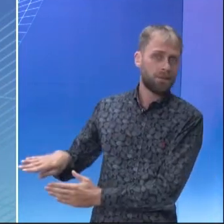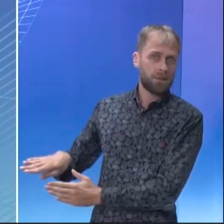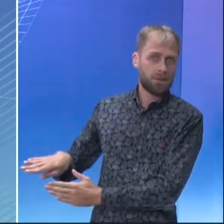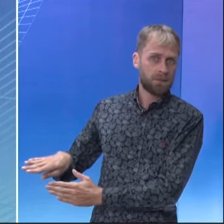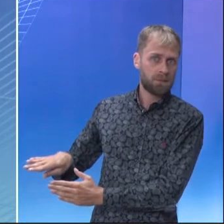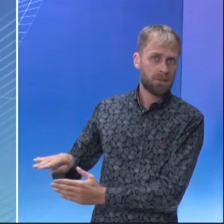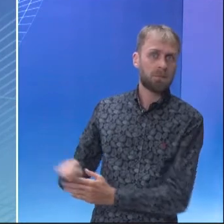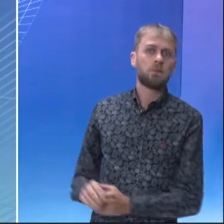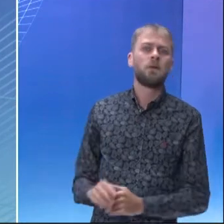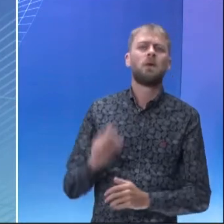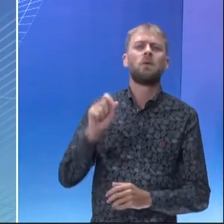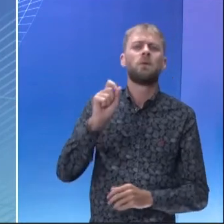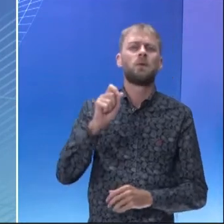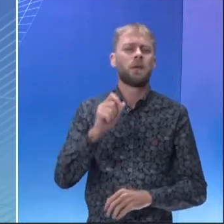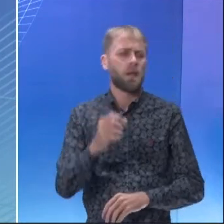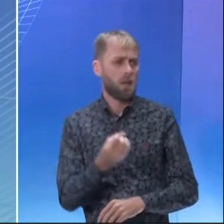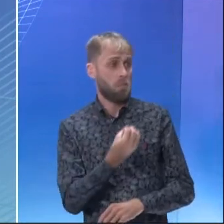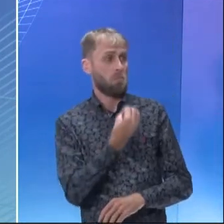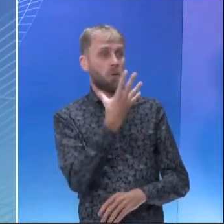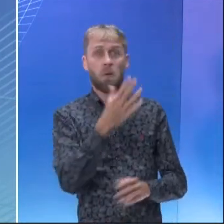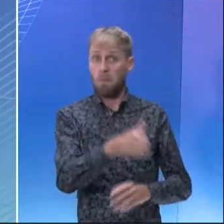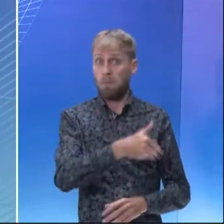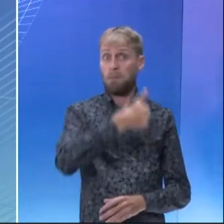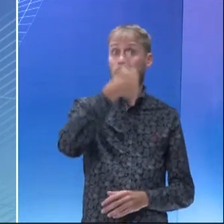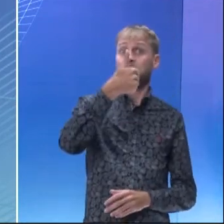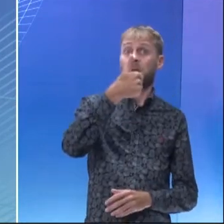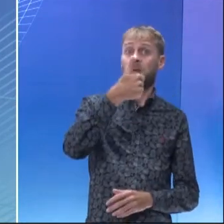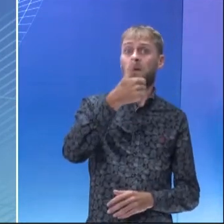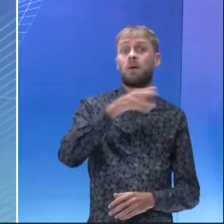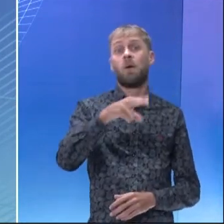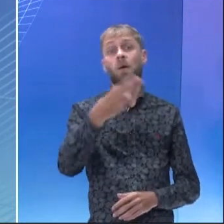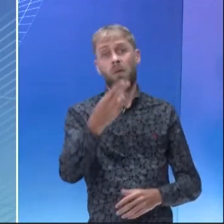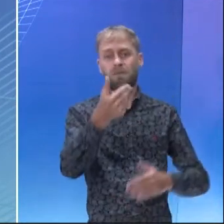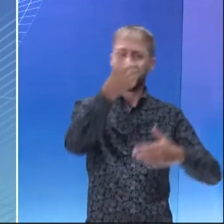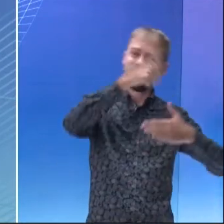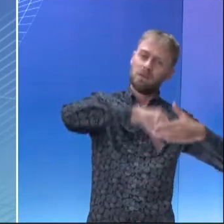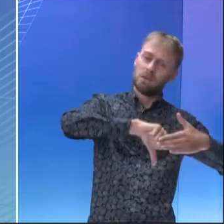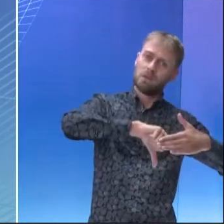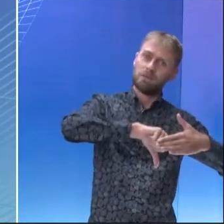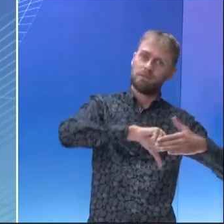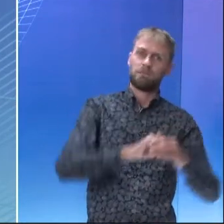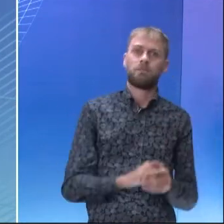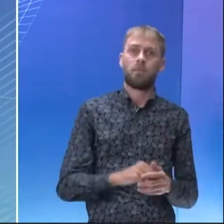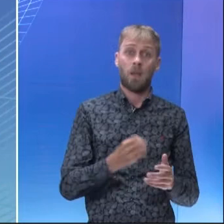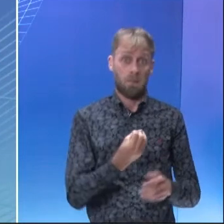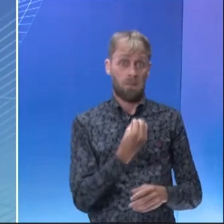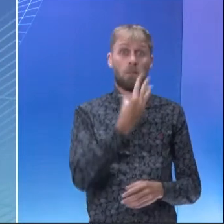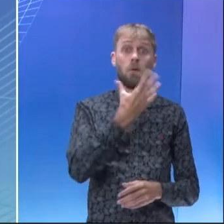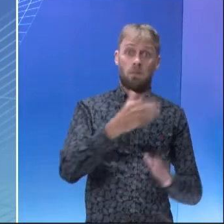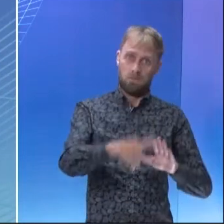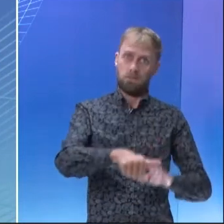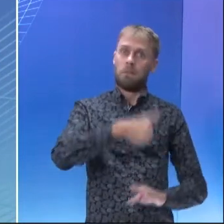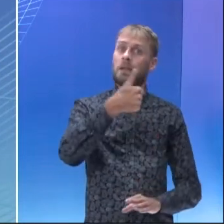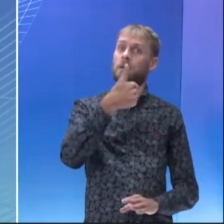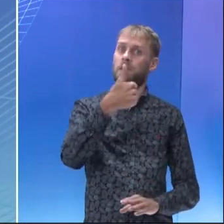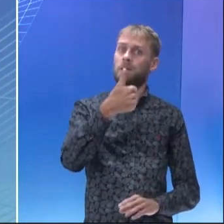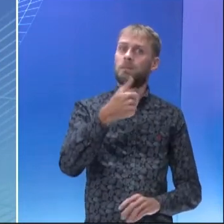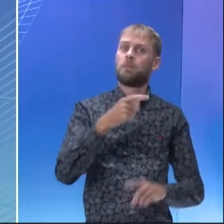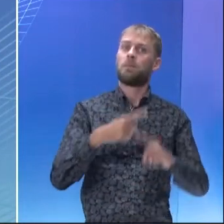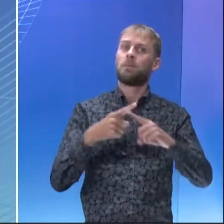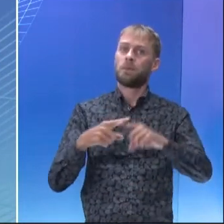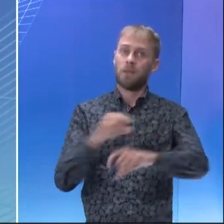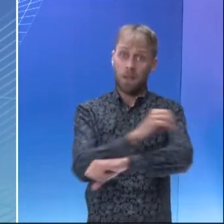Veja, quais são as vantagens e as desvantagens da agricultura orgânica? As vantagens é que a agricultura